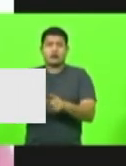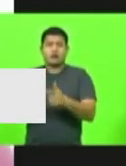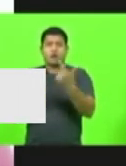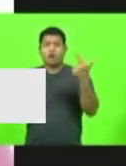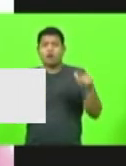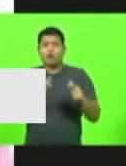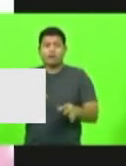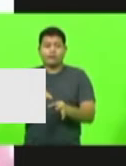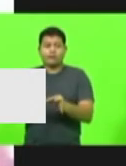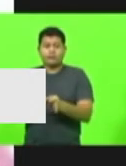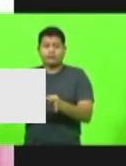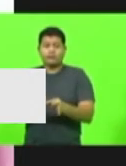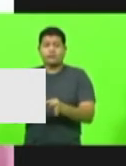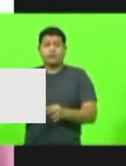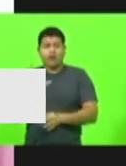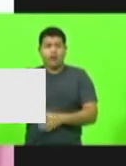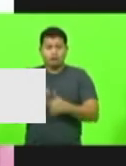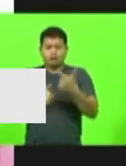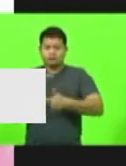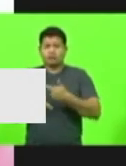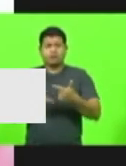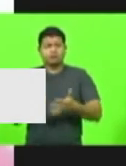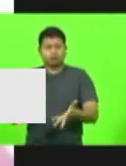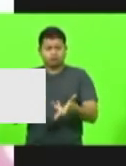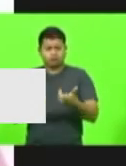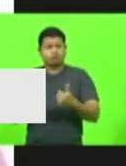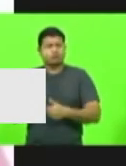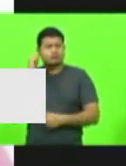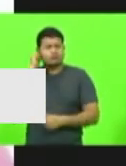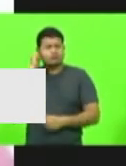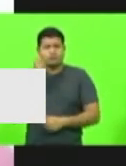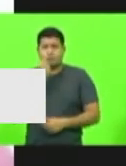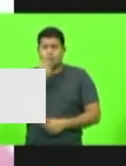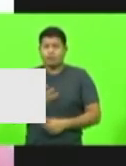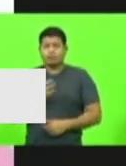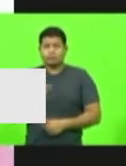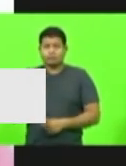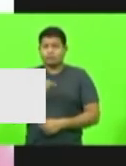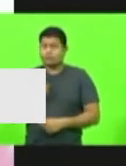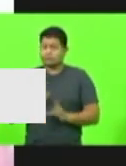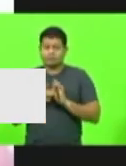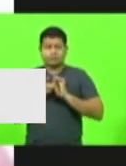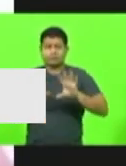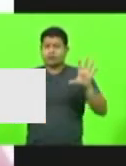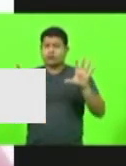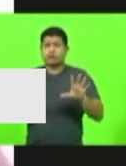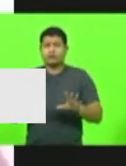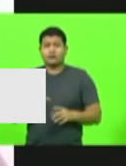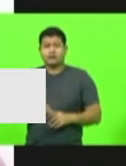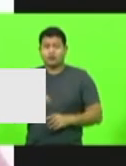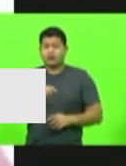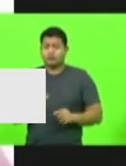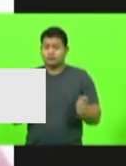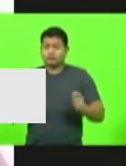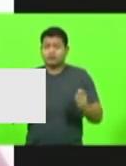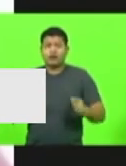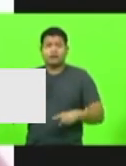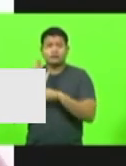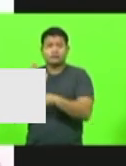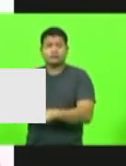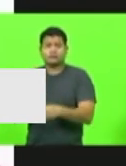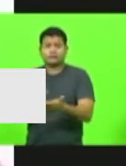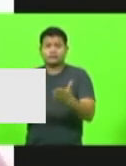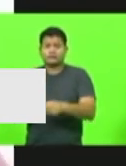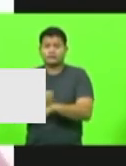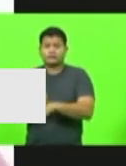Mas é um trabalho de excelência, um trabalho de qualidade e estamos à disposição no que a gente puder colaborar para que esses profissionais